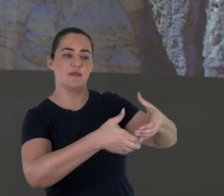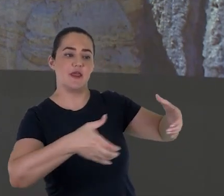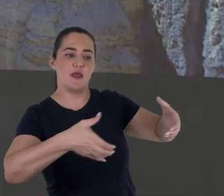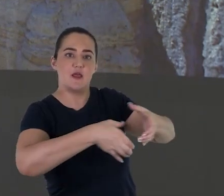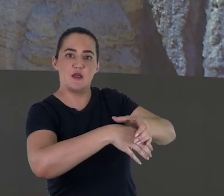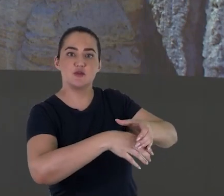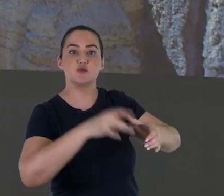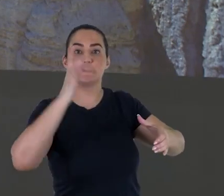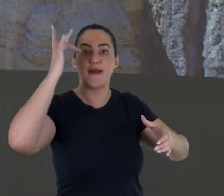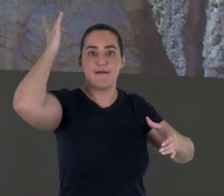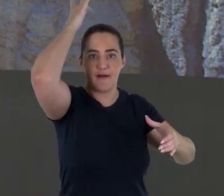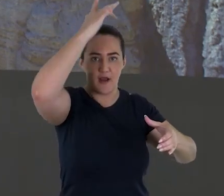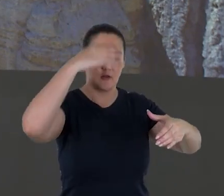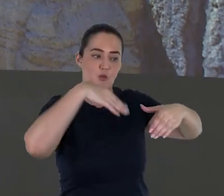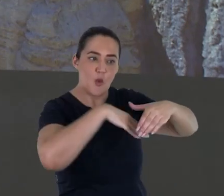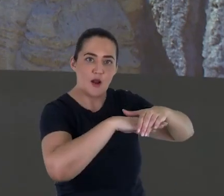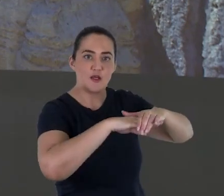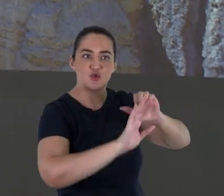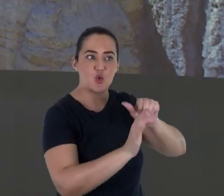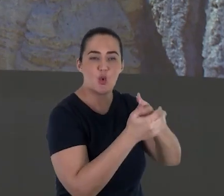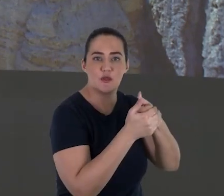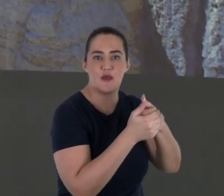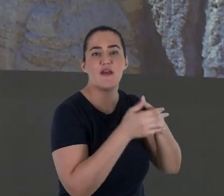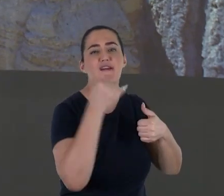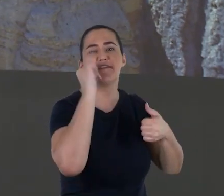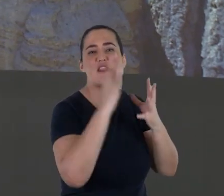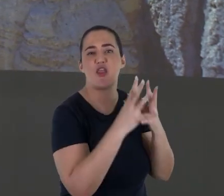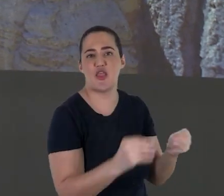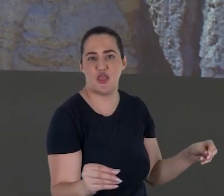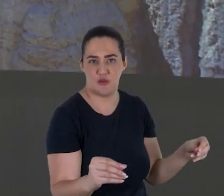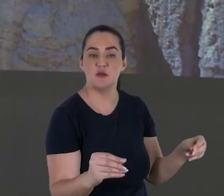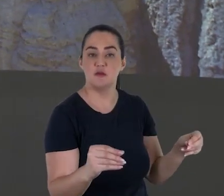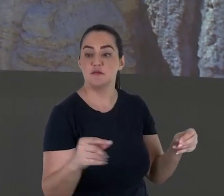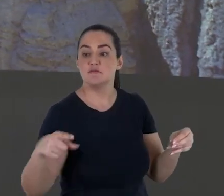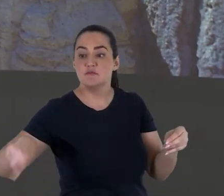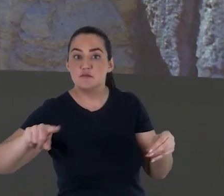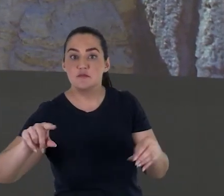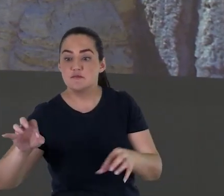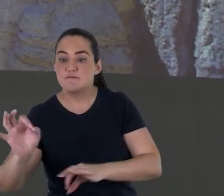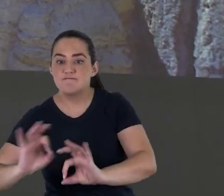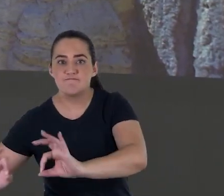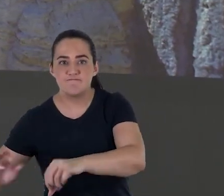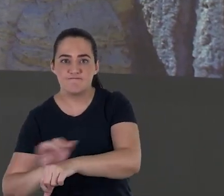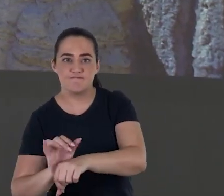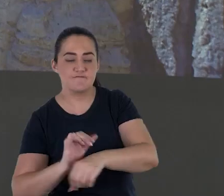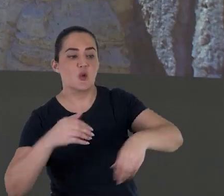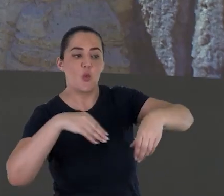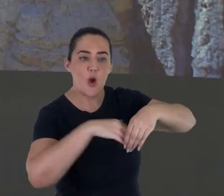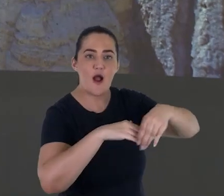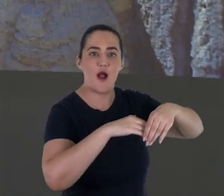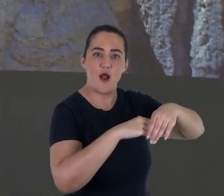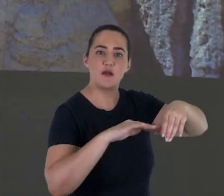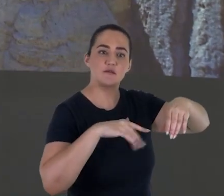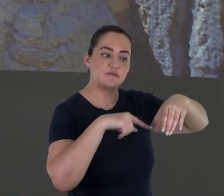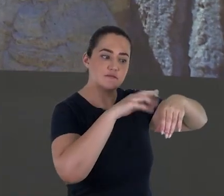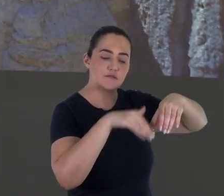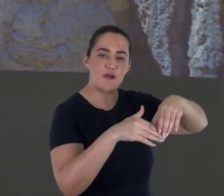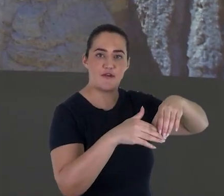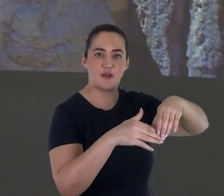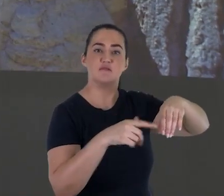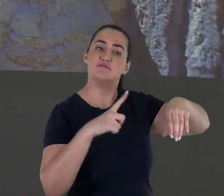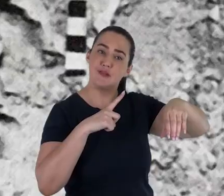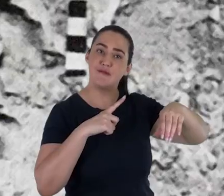sagrados. E o Livro de Daniel está entre eles, ou pelo menos a maior parte dos livros das cópias de Daniel